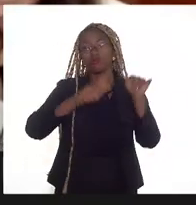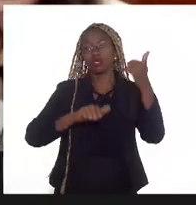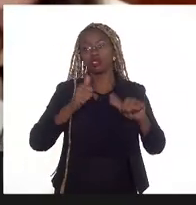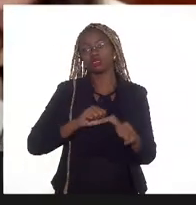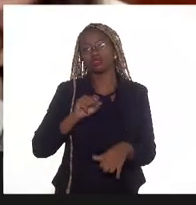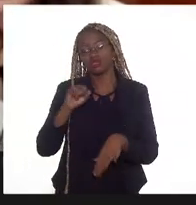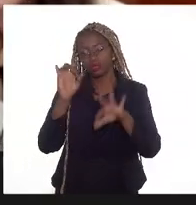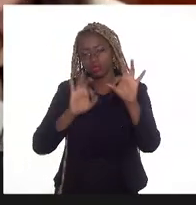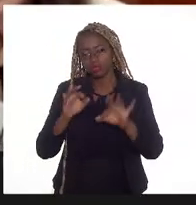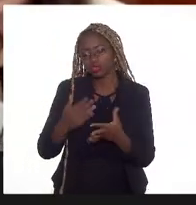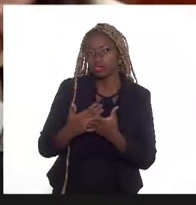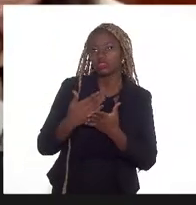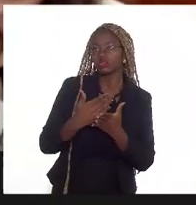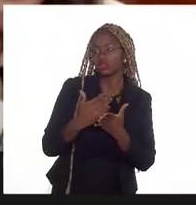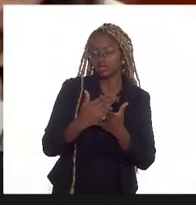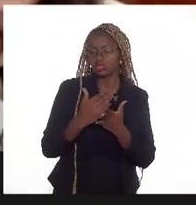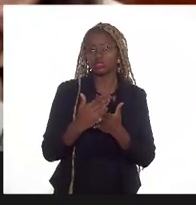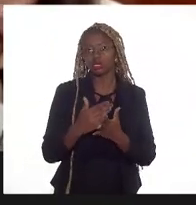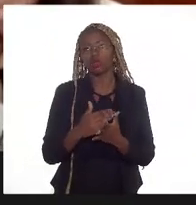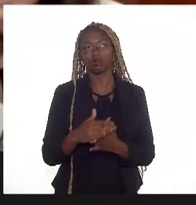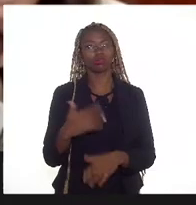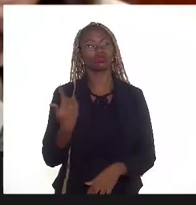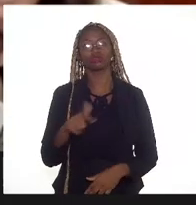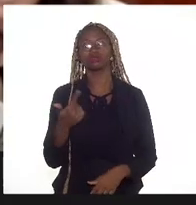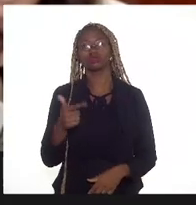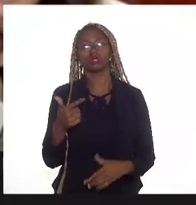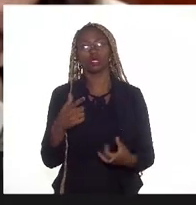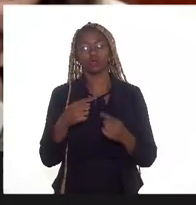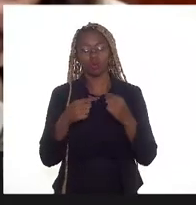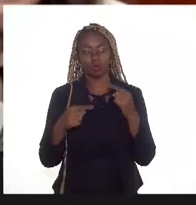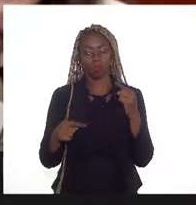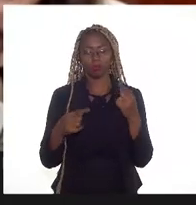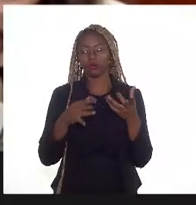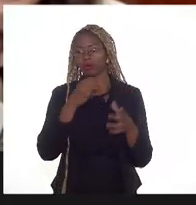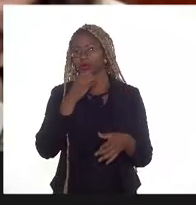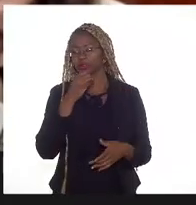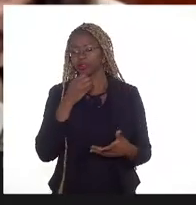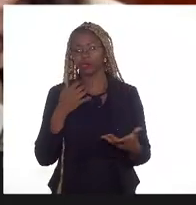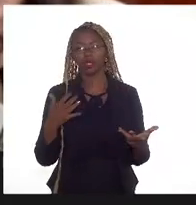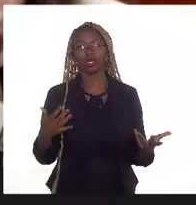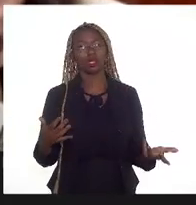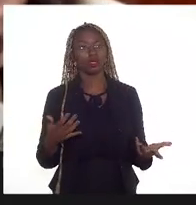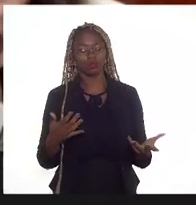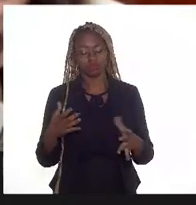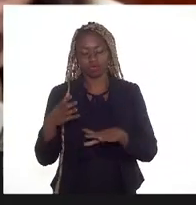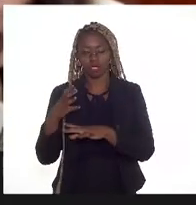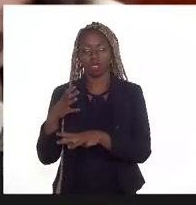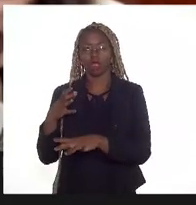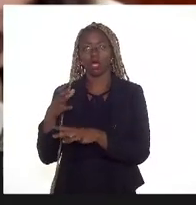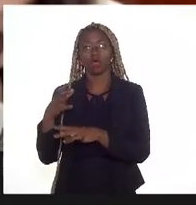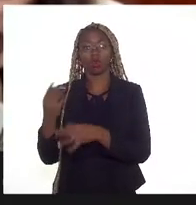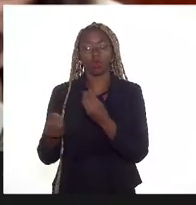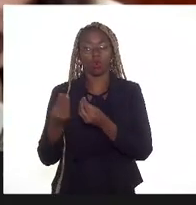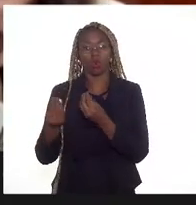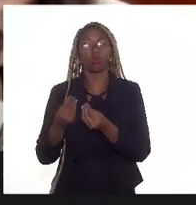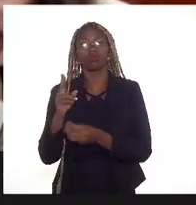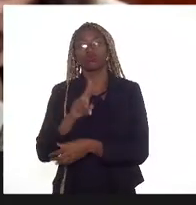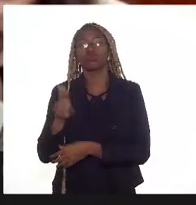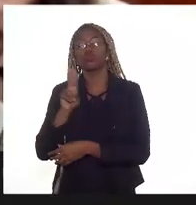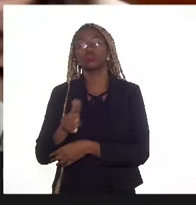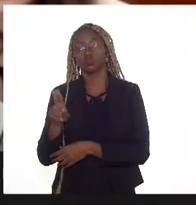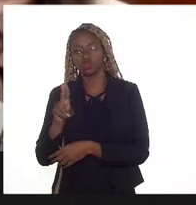seja por um projeto piloto que não contemple, por exemplo, a exportação de gás. Então, é possível que